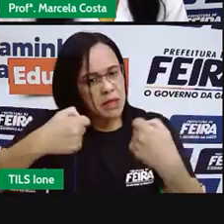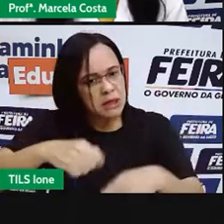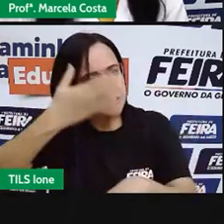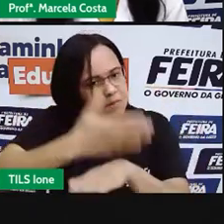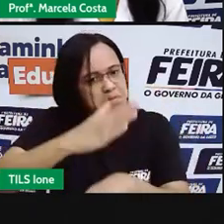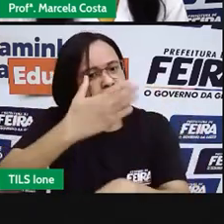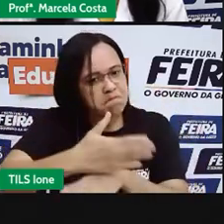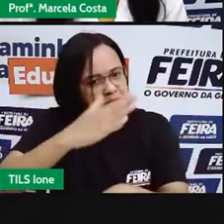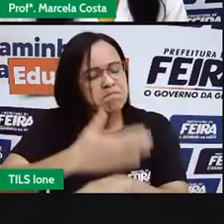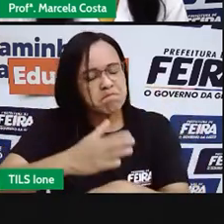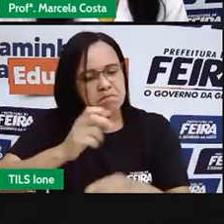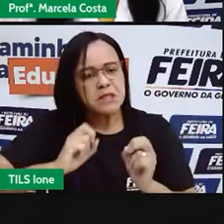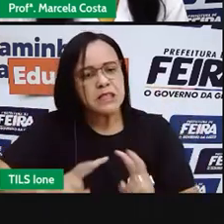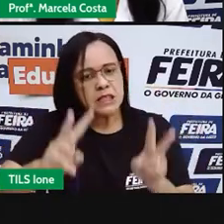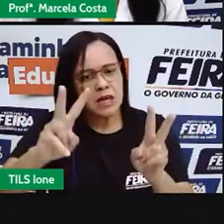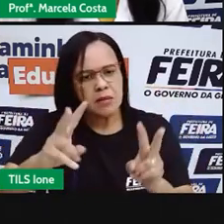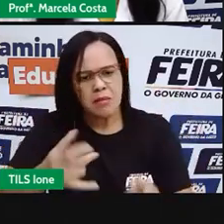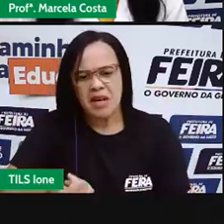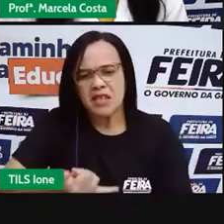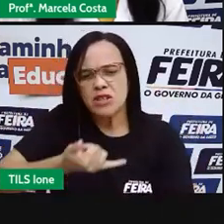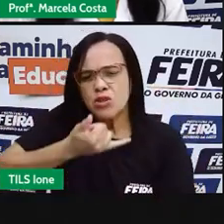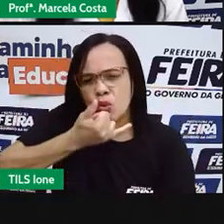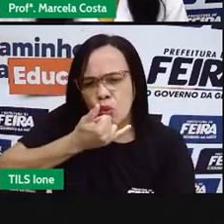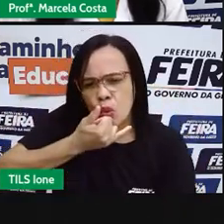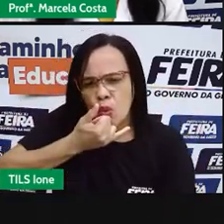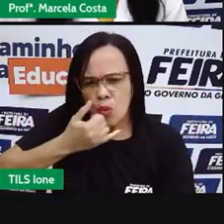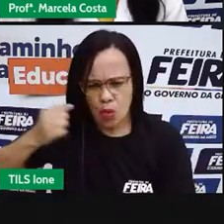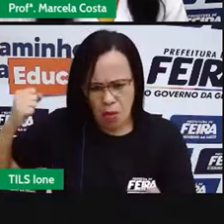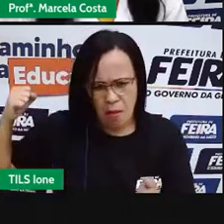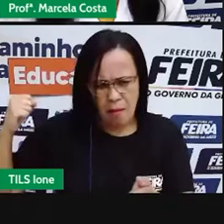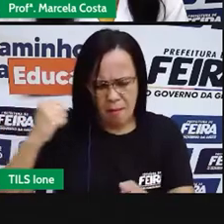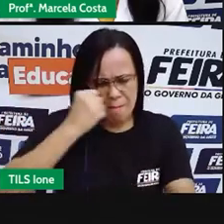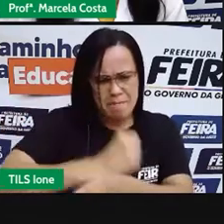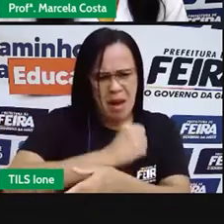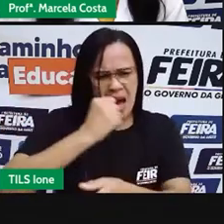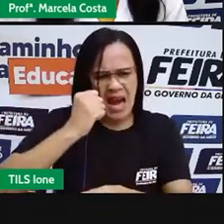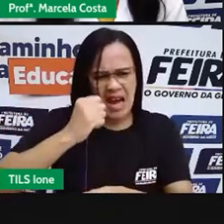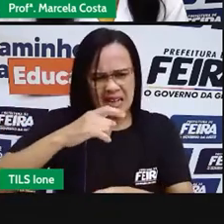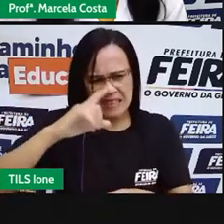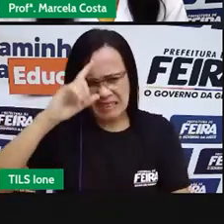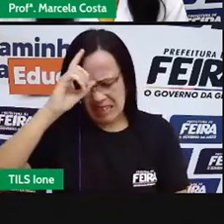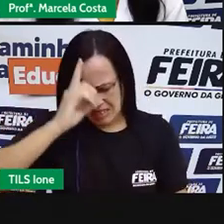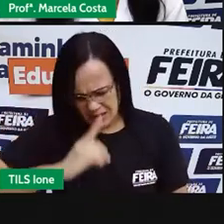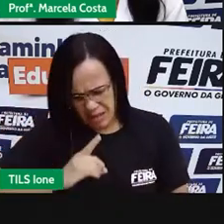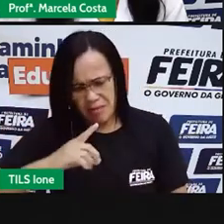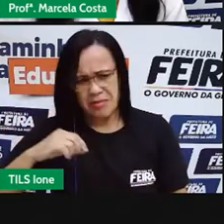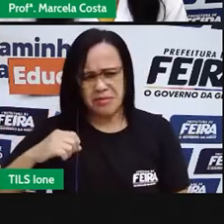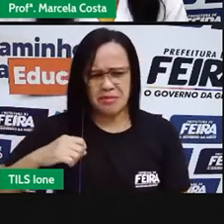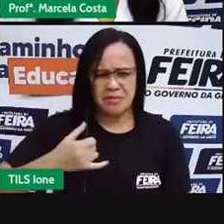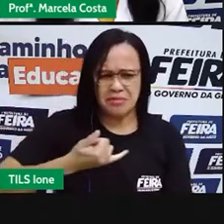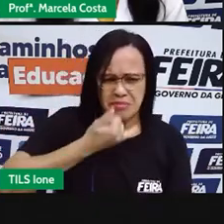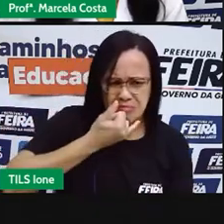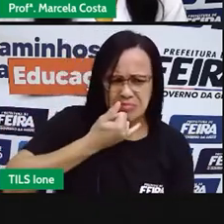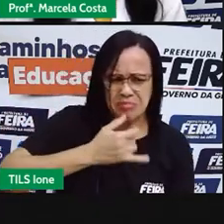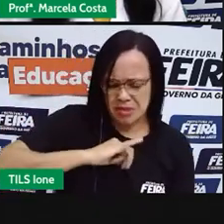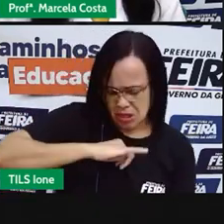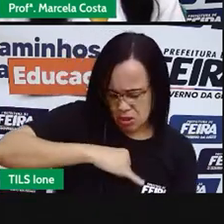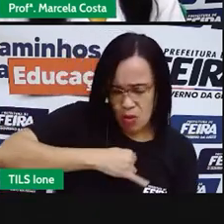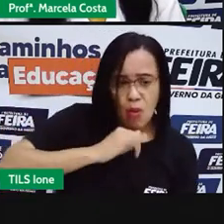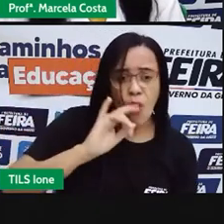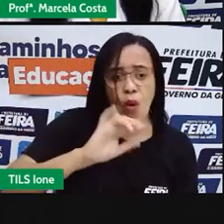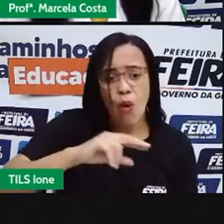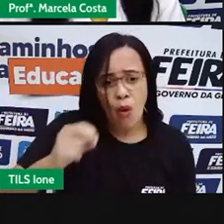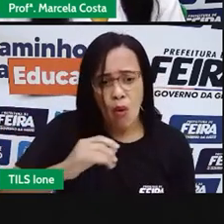Mas desculpas não apagam as mágoas nem decepções e também não consertam